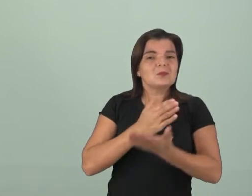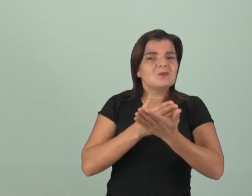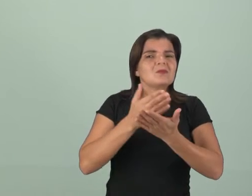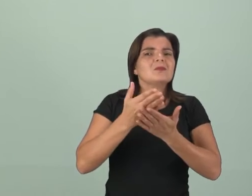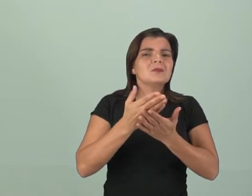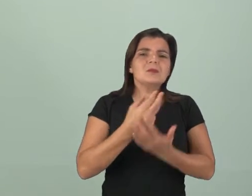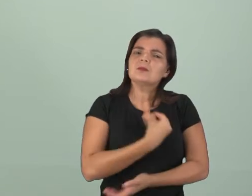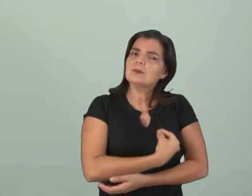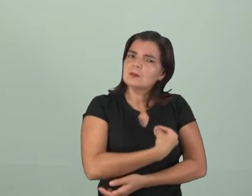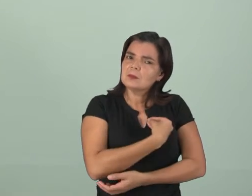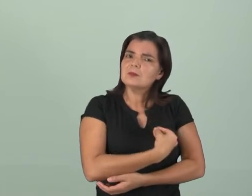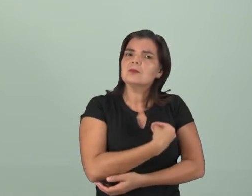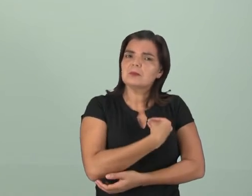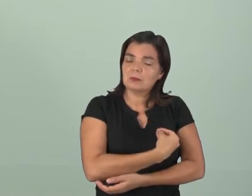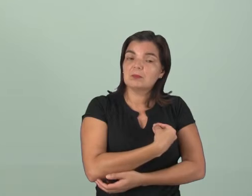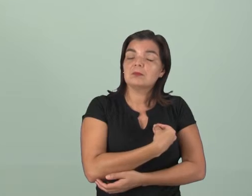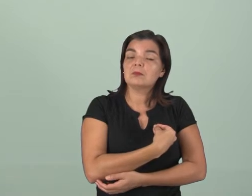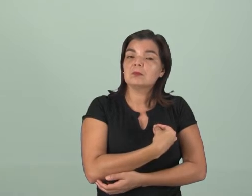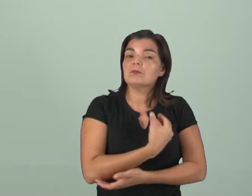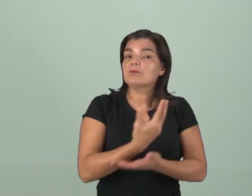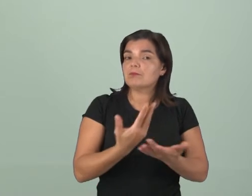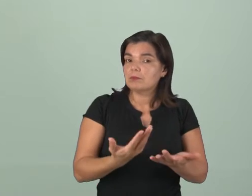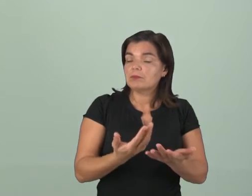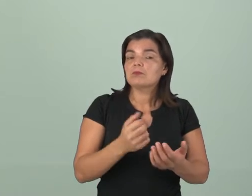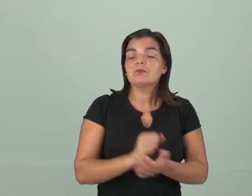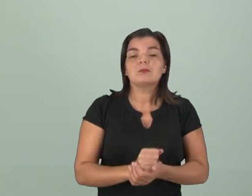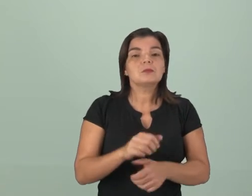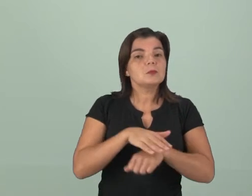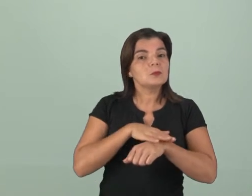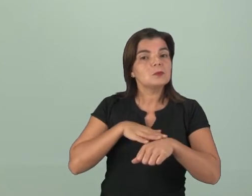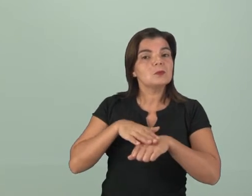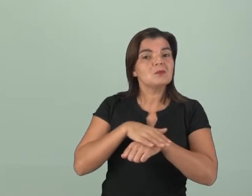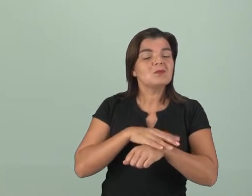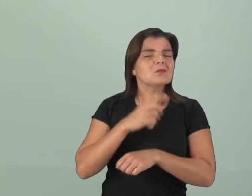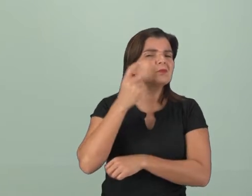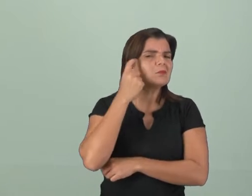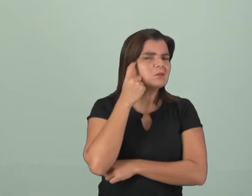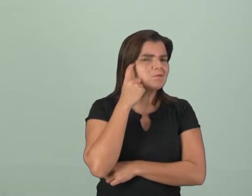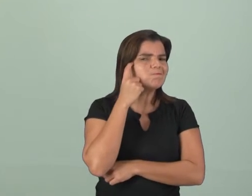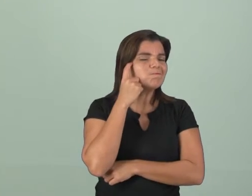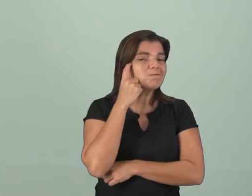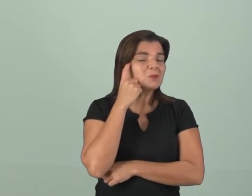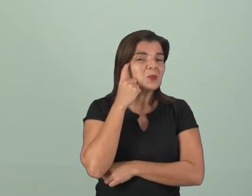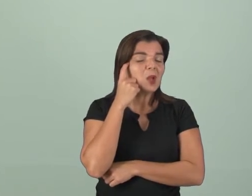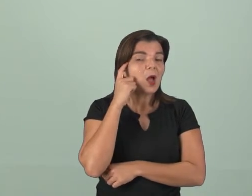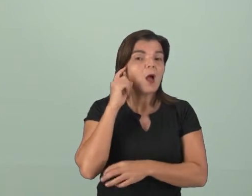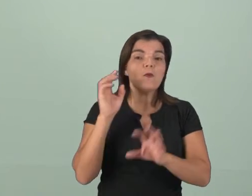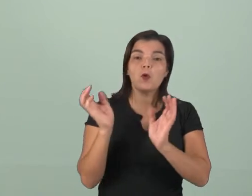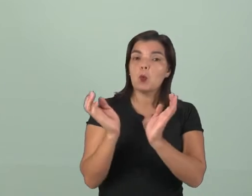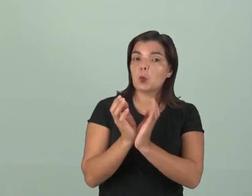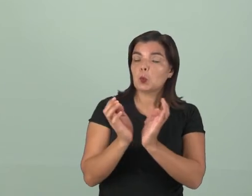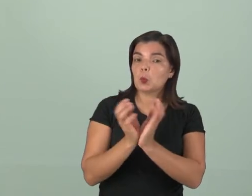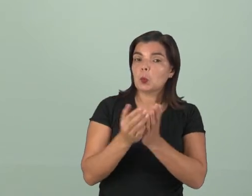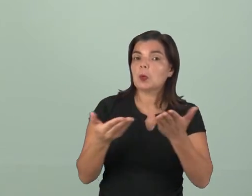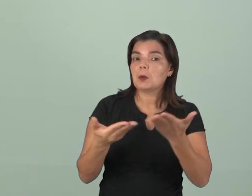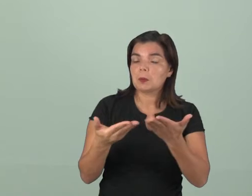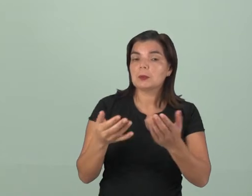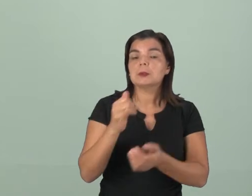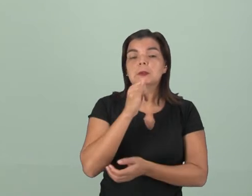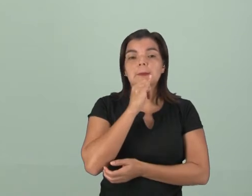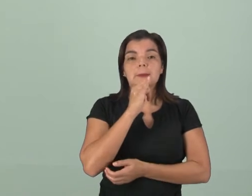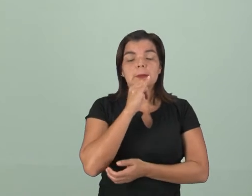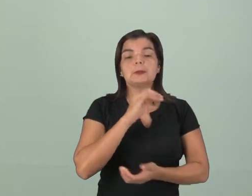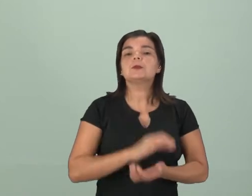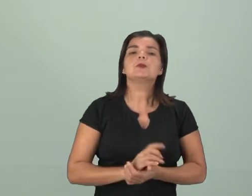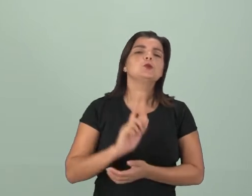começam a conviver, a bem conviver, a conversar, a imaginar ações em conjunto, nesse tempo agora, por exemplo, de